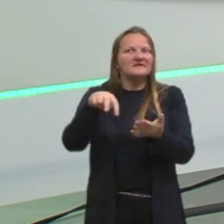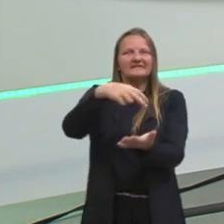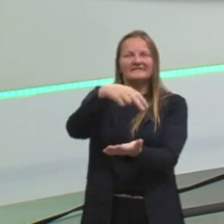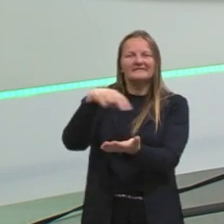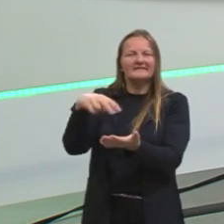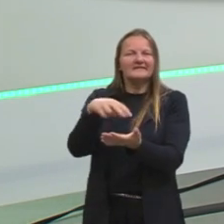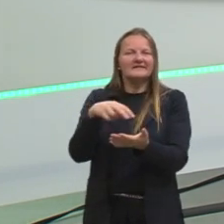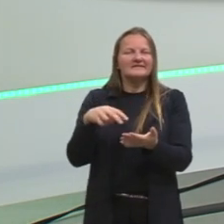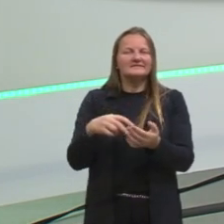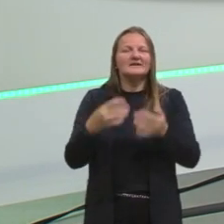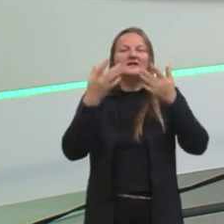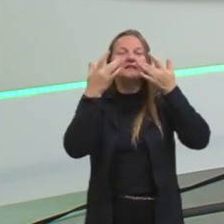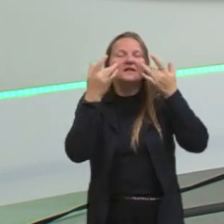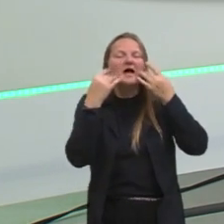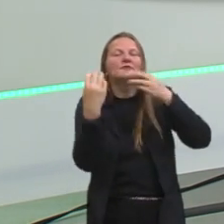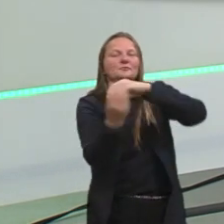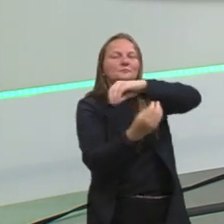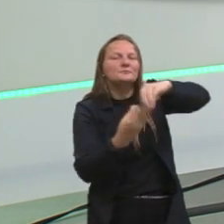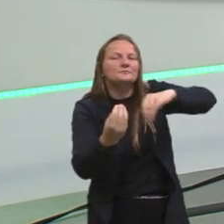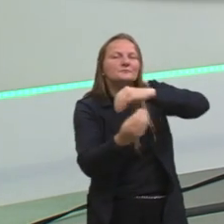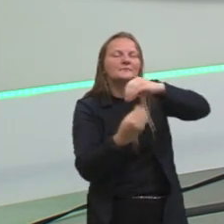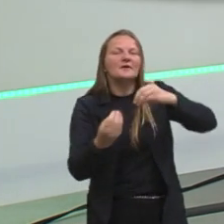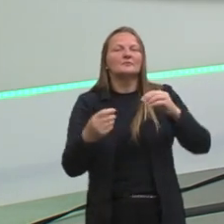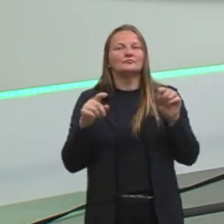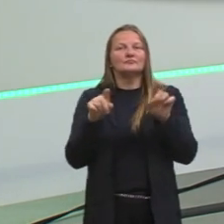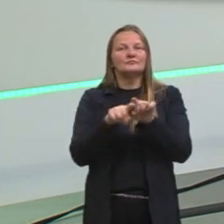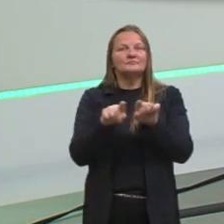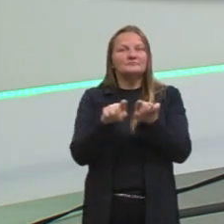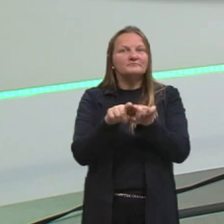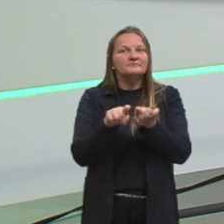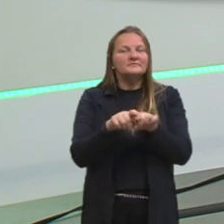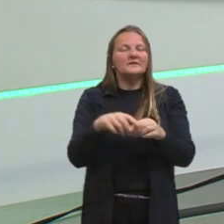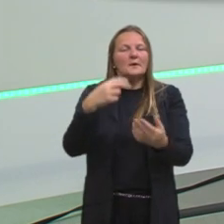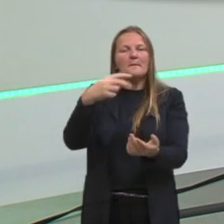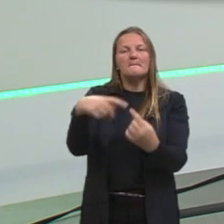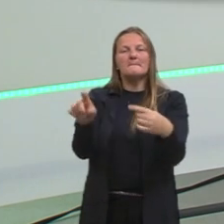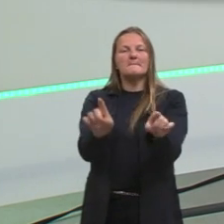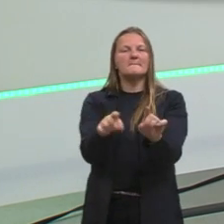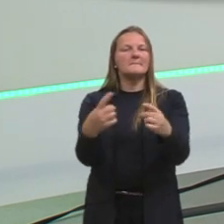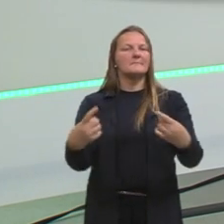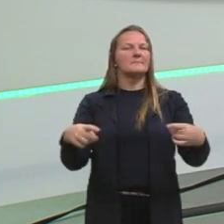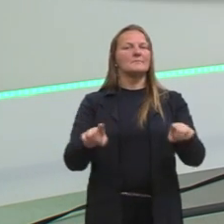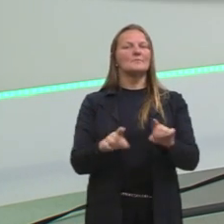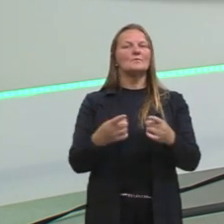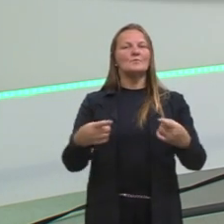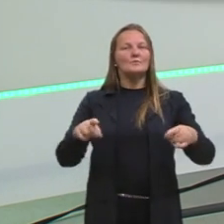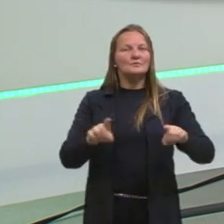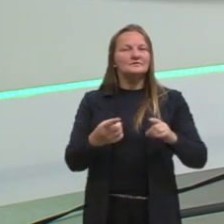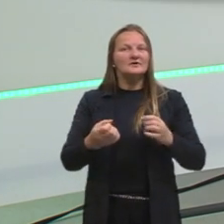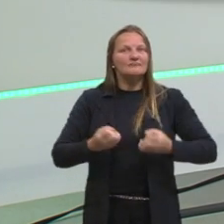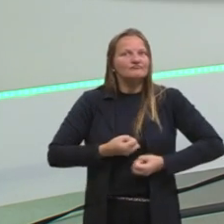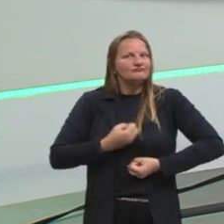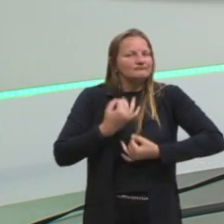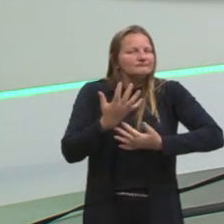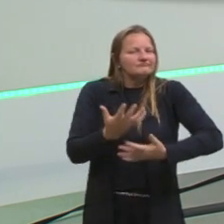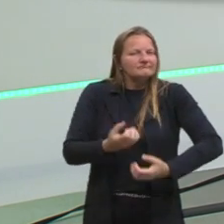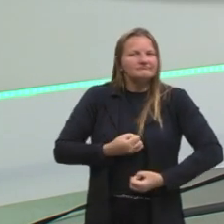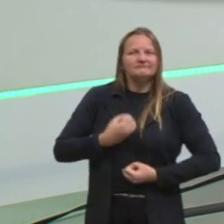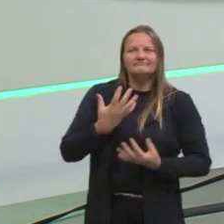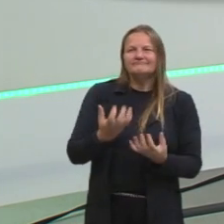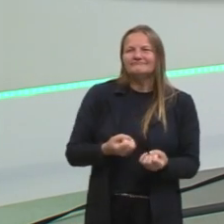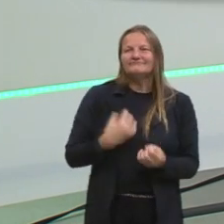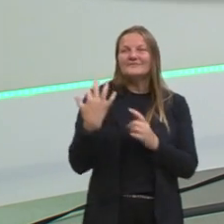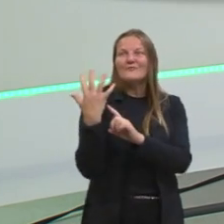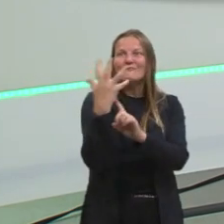encenação teatral, eles vêm acompanhados também da música. Então, são manifestações, são expressões artísticas